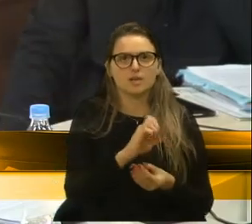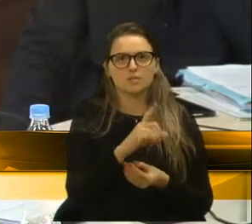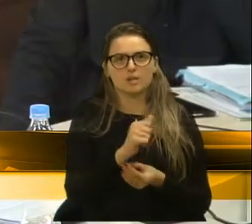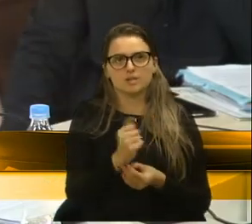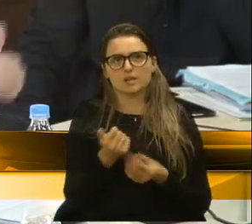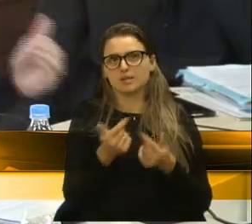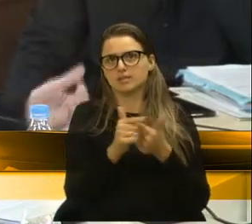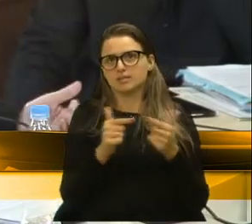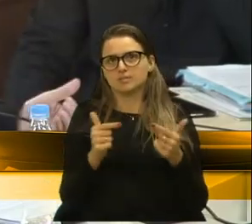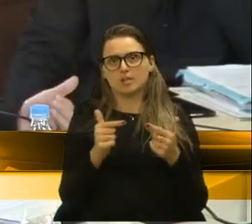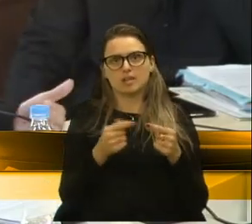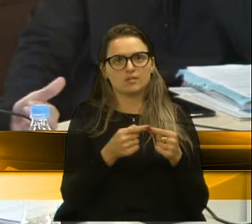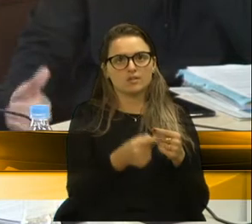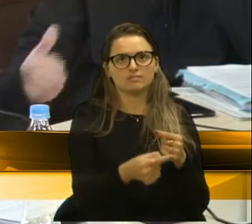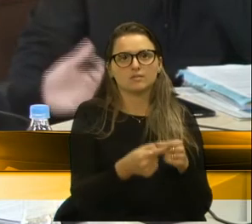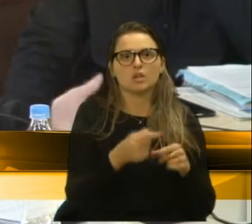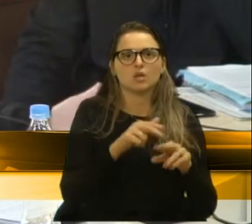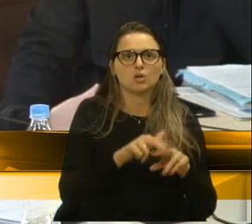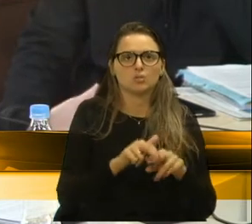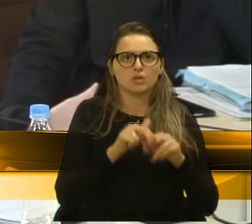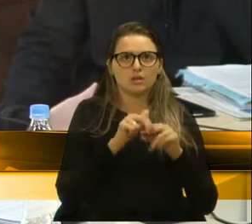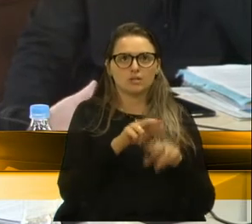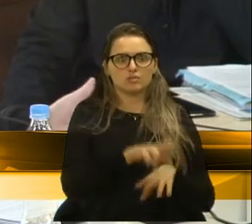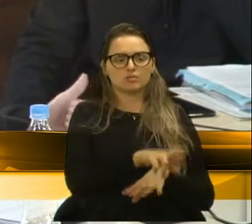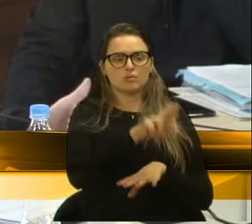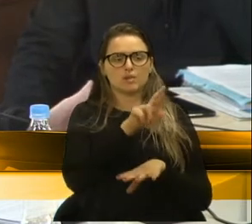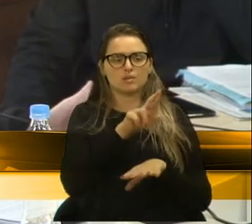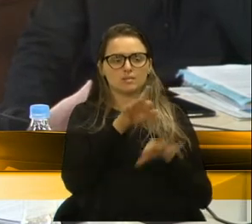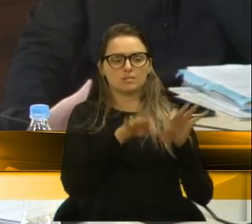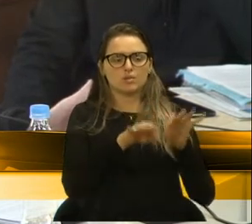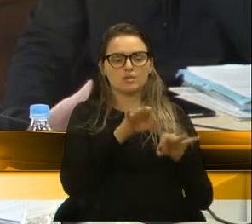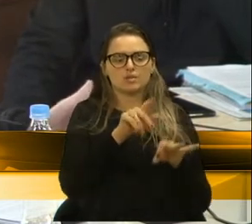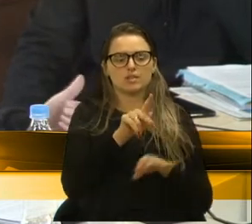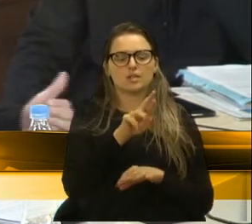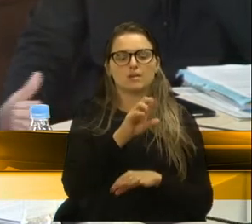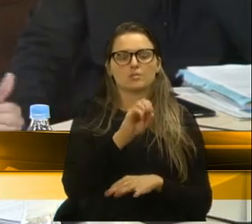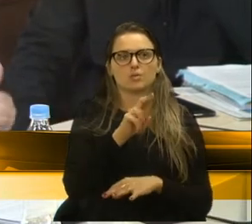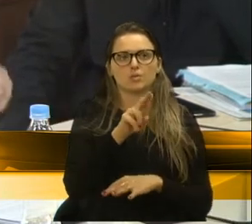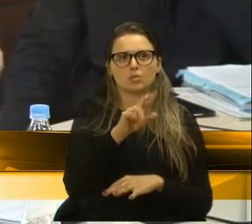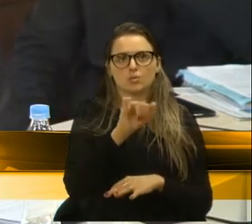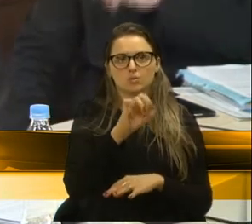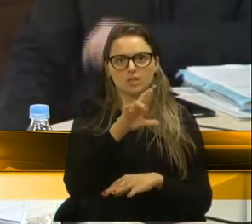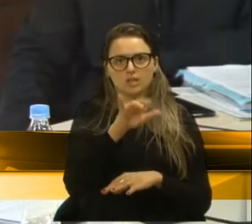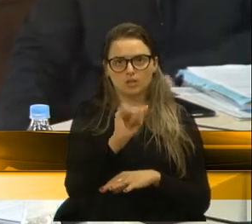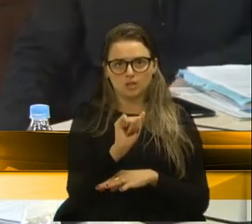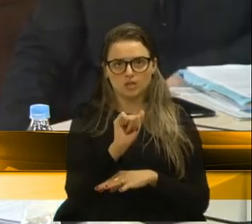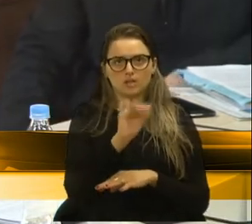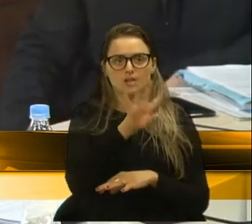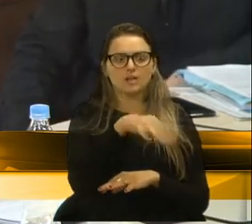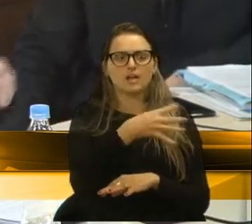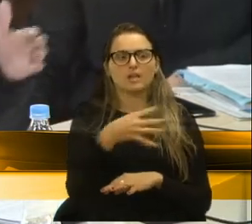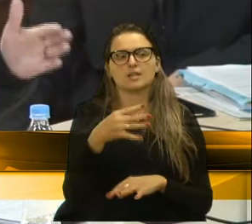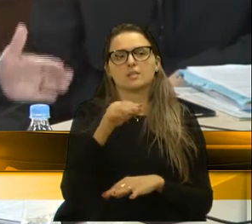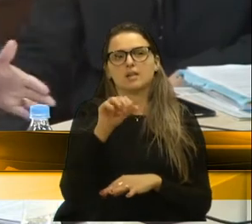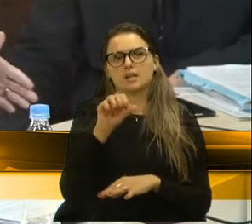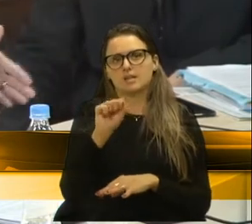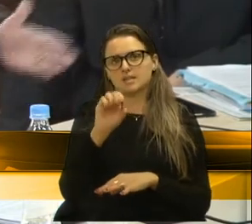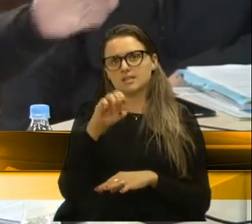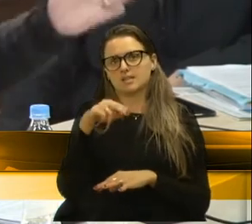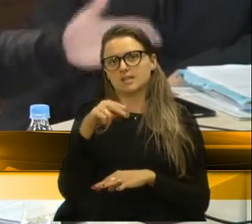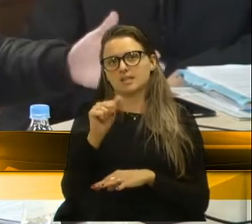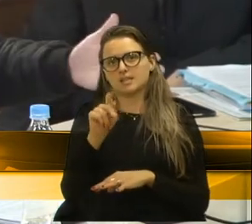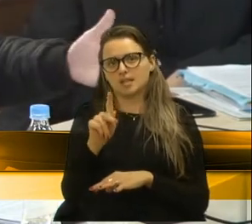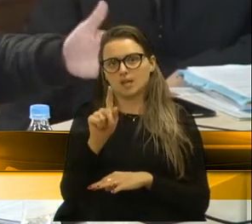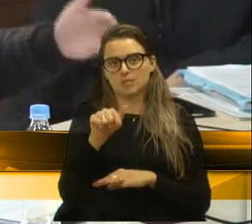previsão por conta de um respaldo jurídico da Procuradoria. Então, a tabela SINAP é uma tabela que